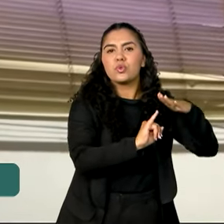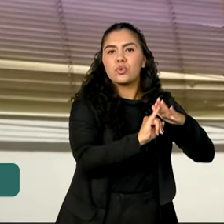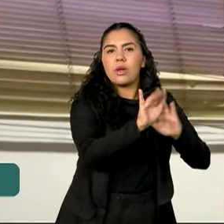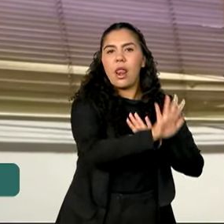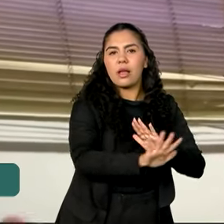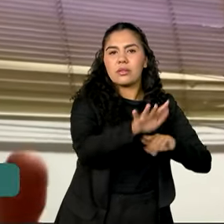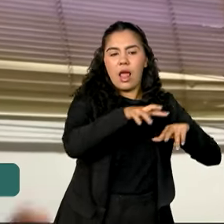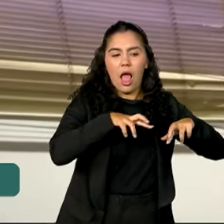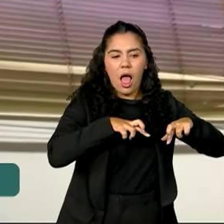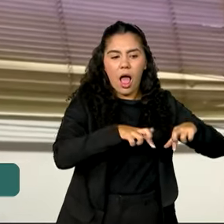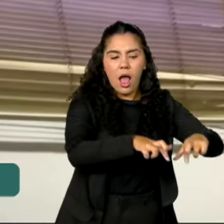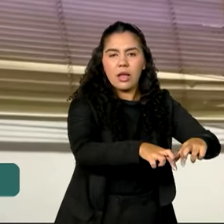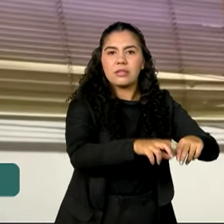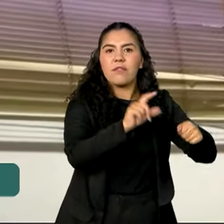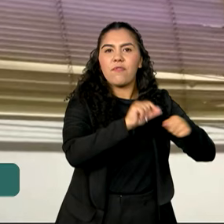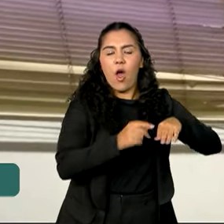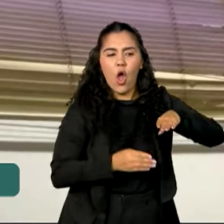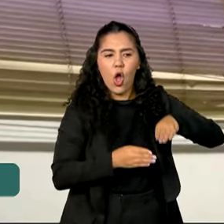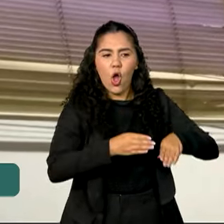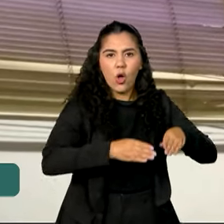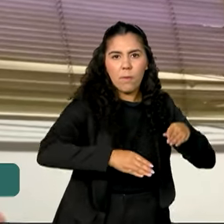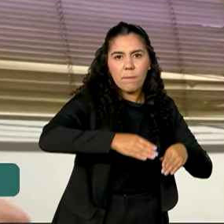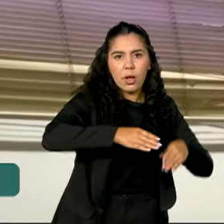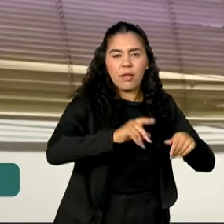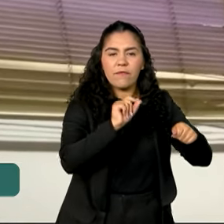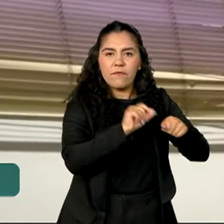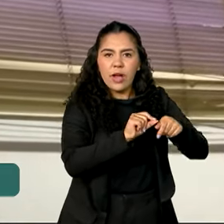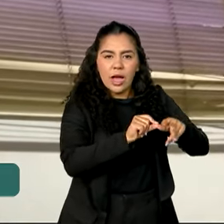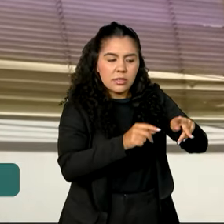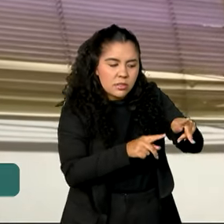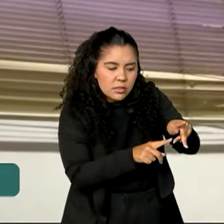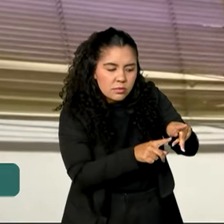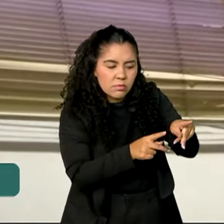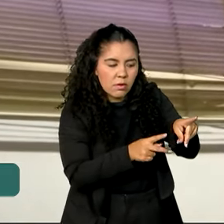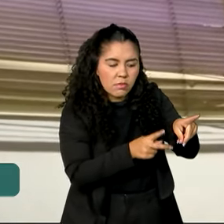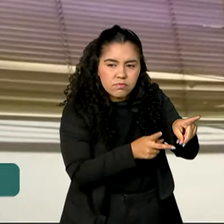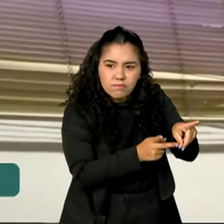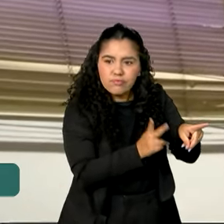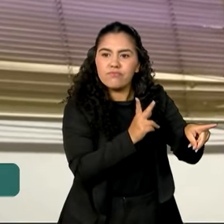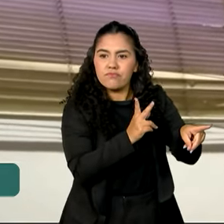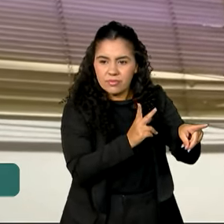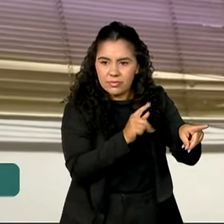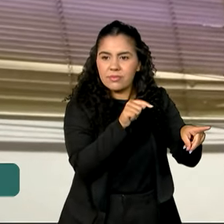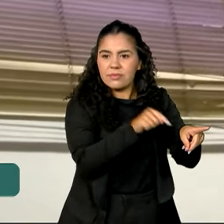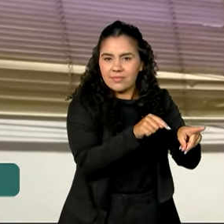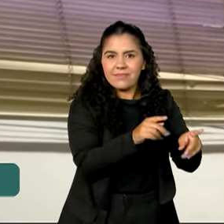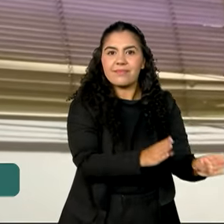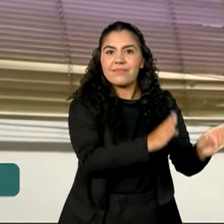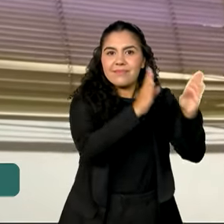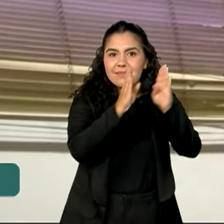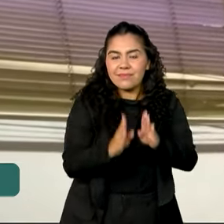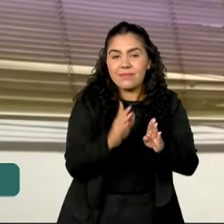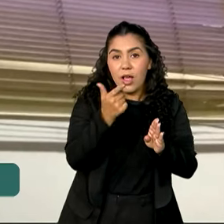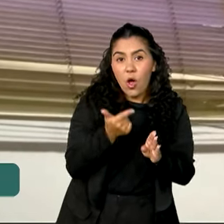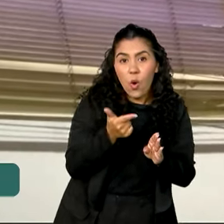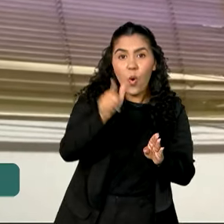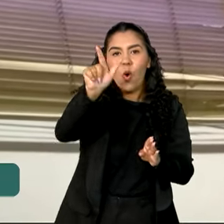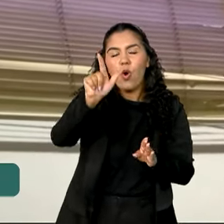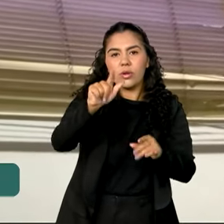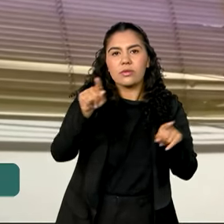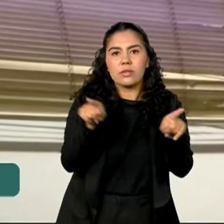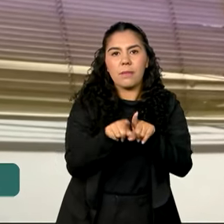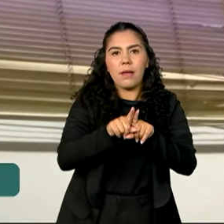oferece cirurgia robótica há mais de 12 anos, como cirurgia laparoscópica também. E o outro tratamento para esse tipo de tumor é a